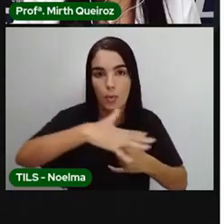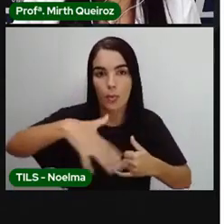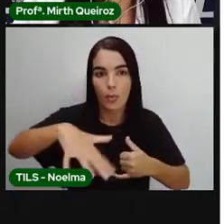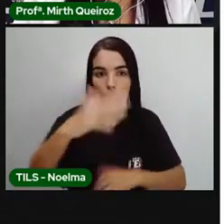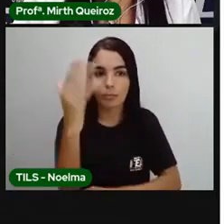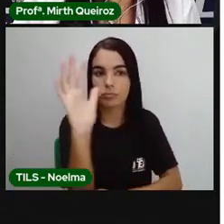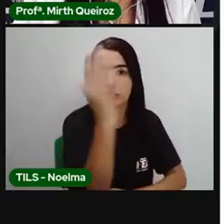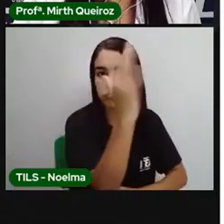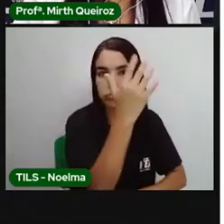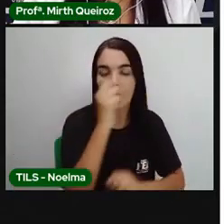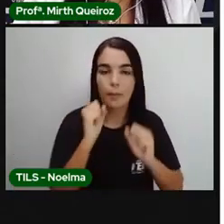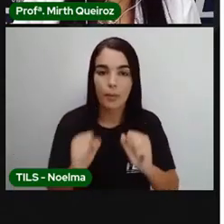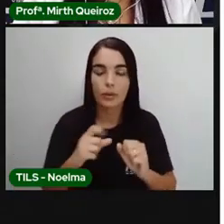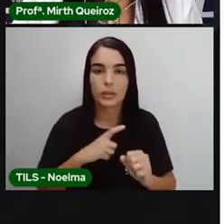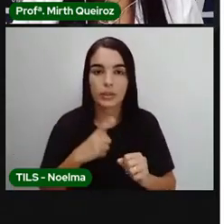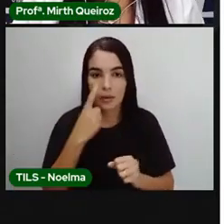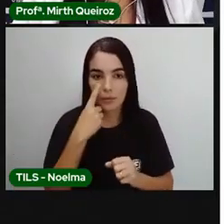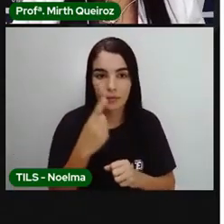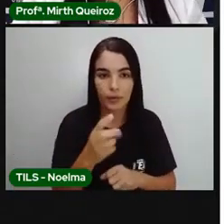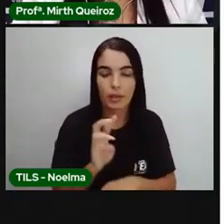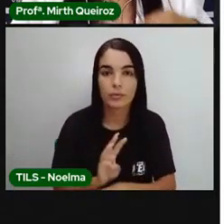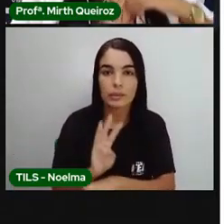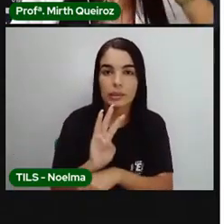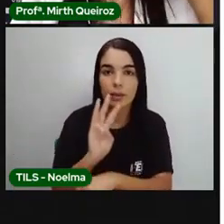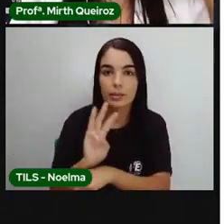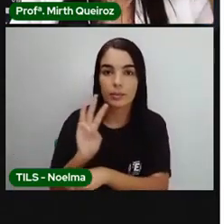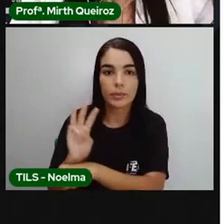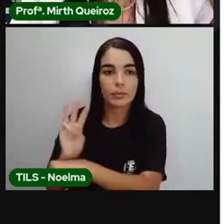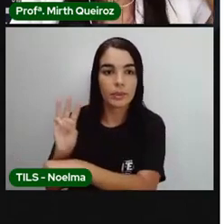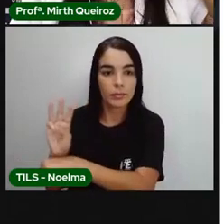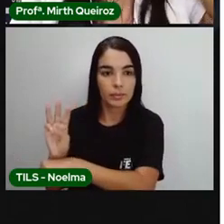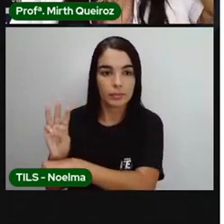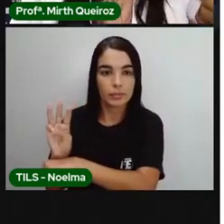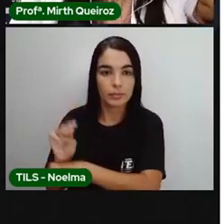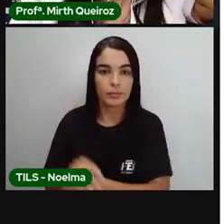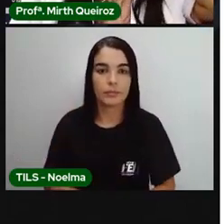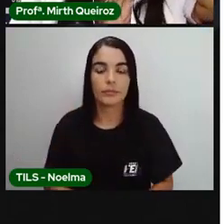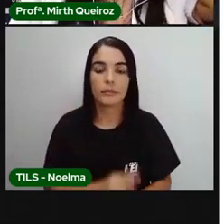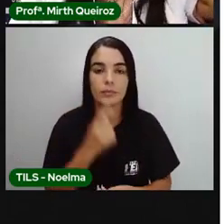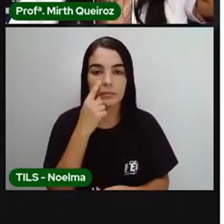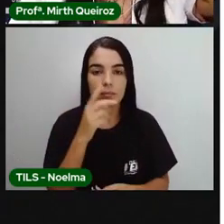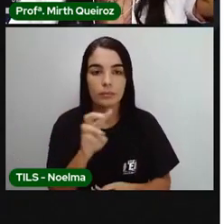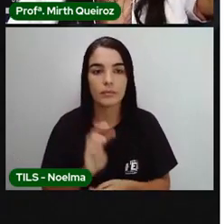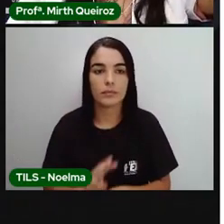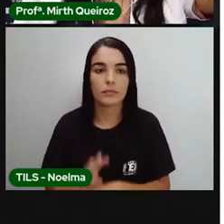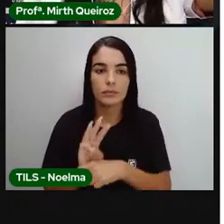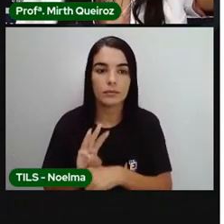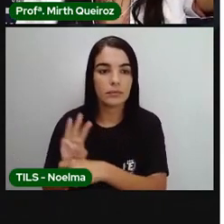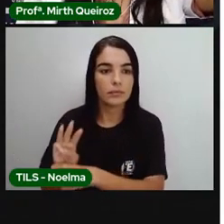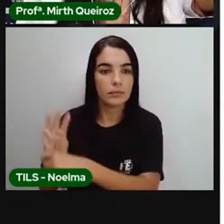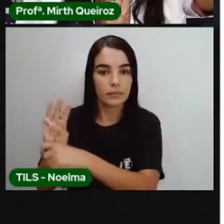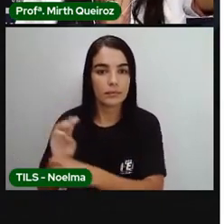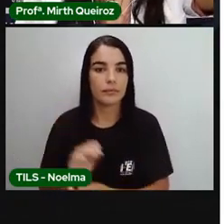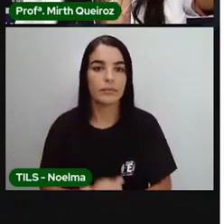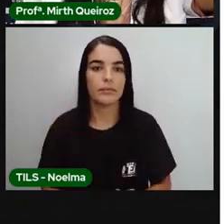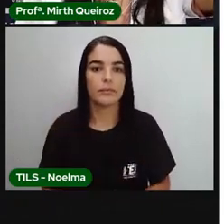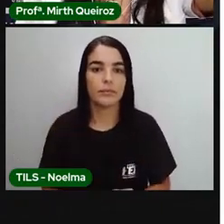à internet, vocês vão pegar aí, né? Para vocês treinarem um pouquinho sobre o que a gente viu por hoje, certo?